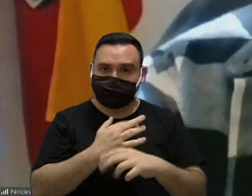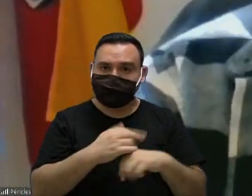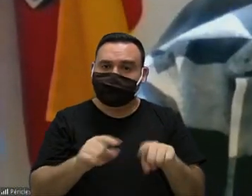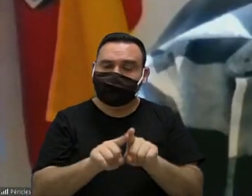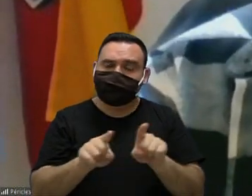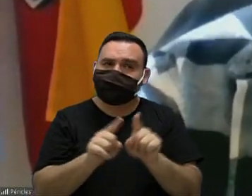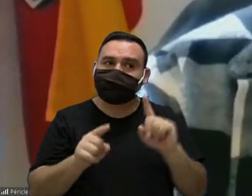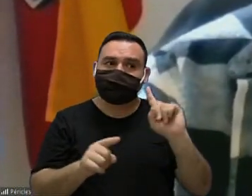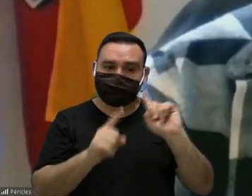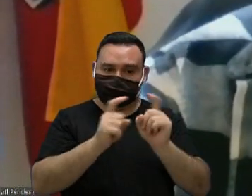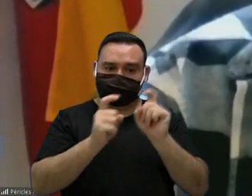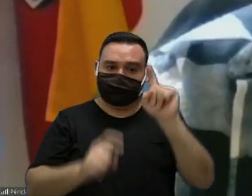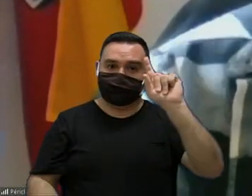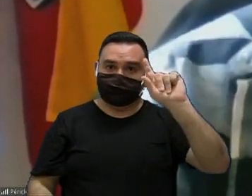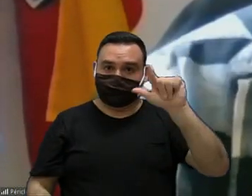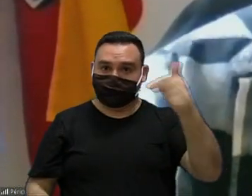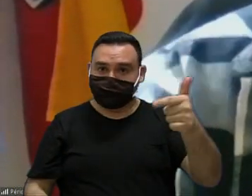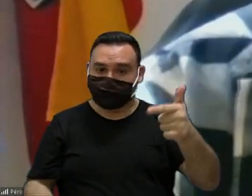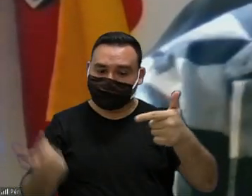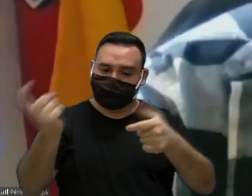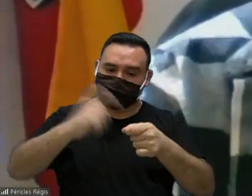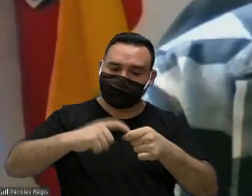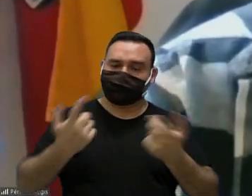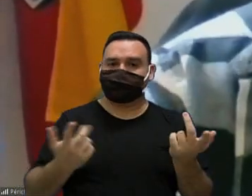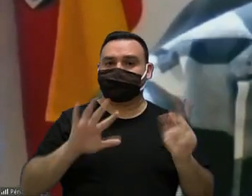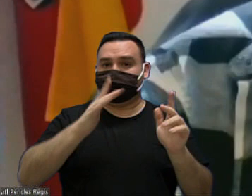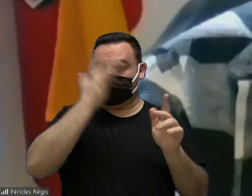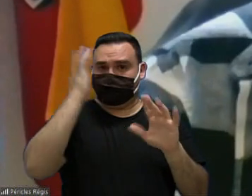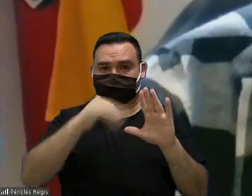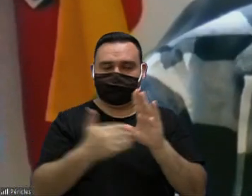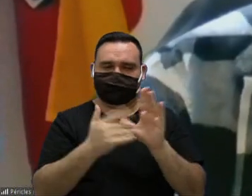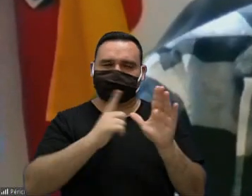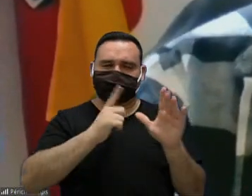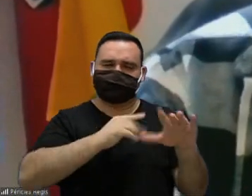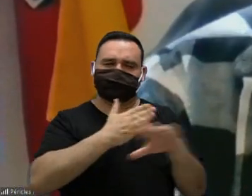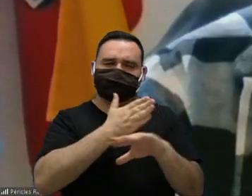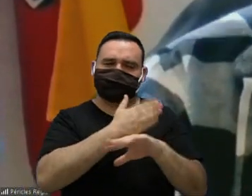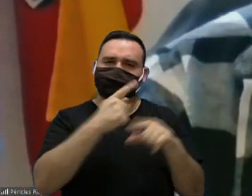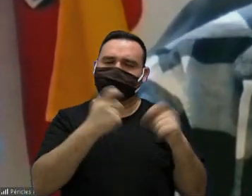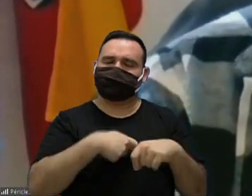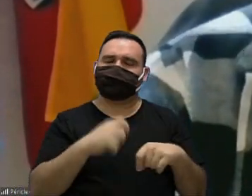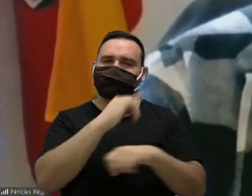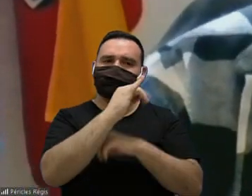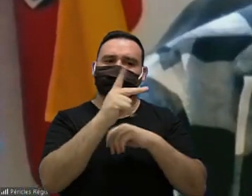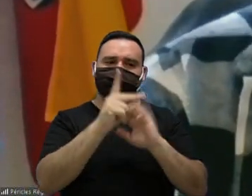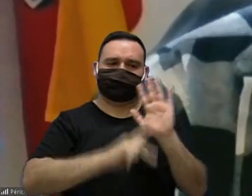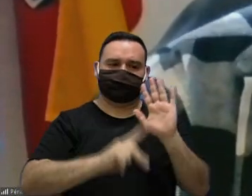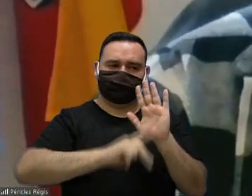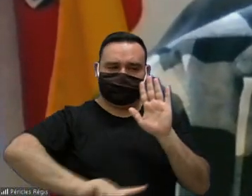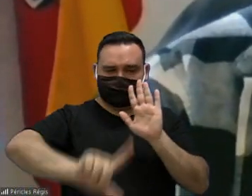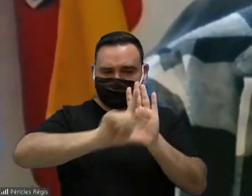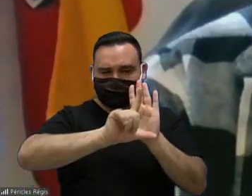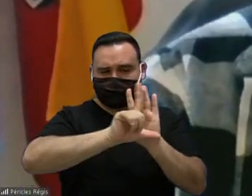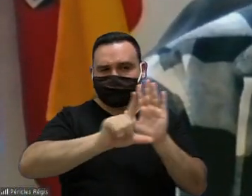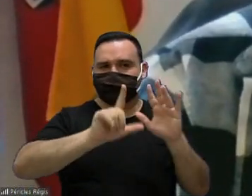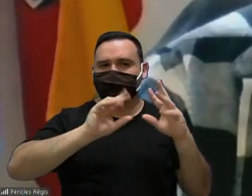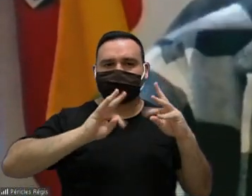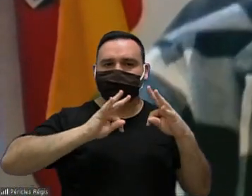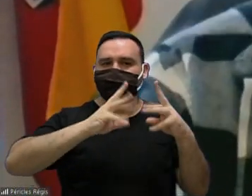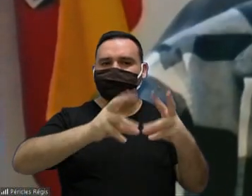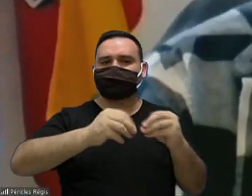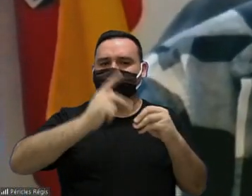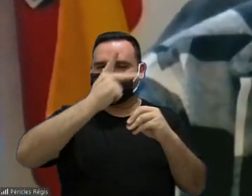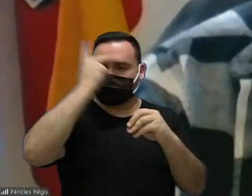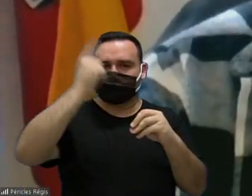na próxima sessão a gente volta de novo se aí todo mundo vai ter acesso ao ao projeto todos os todos as as os